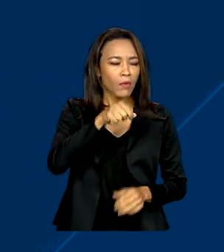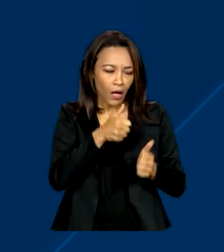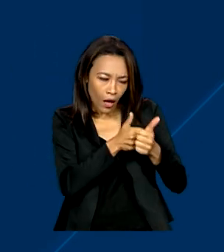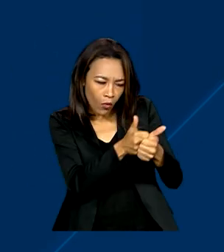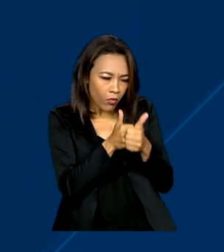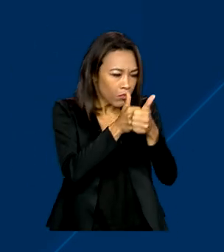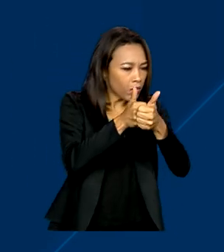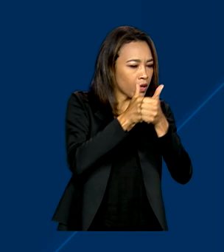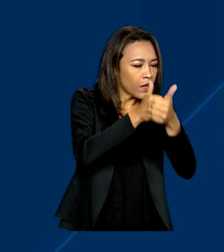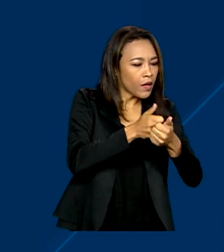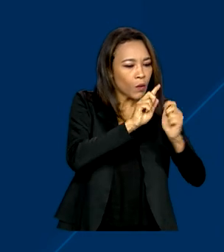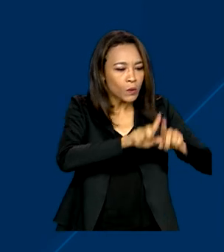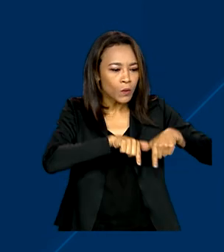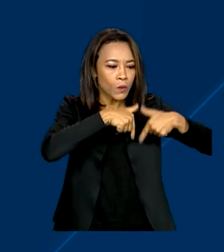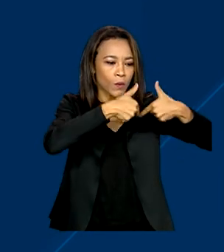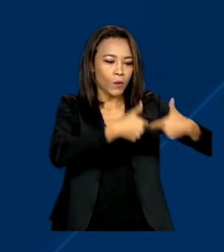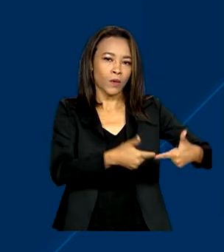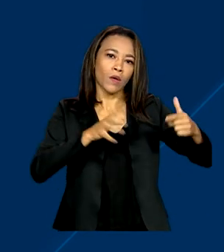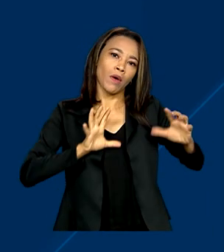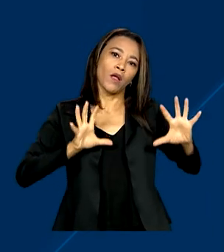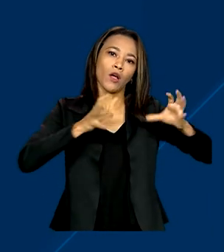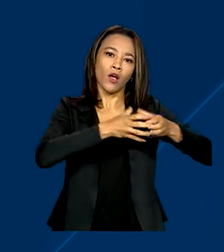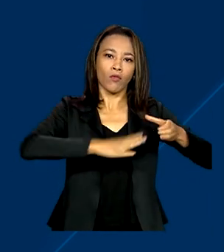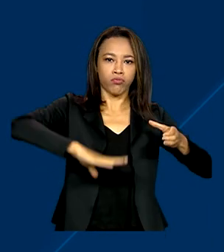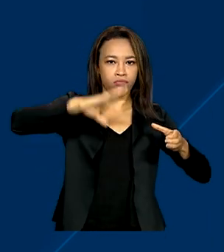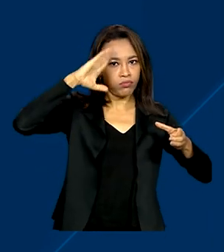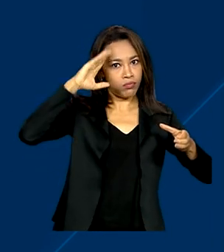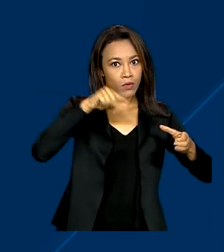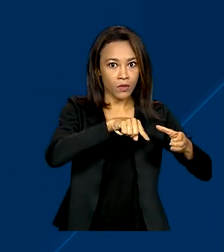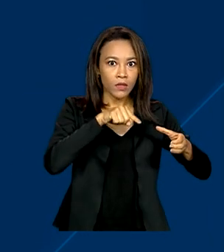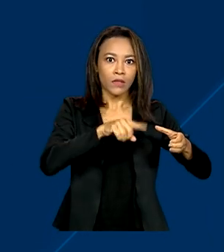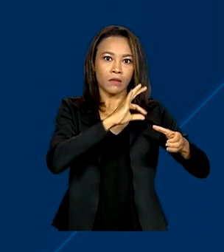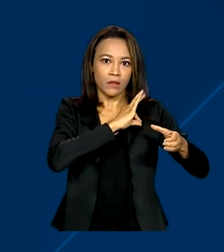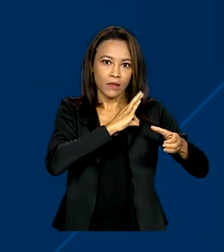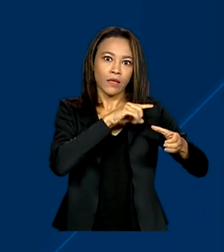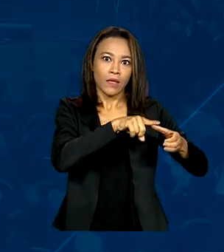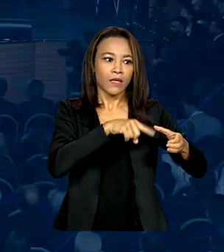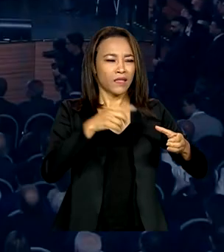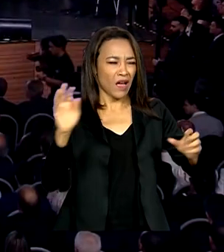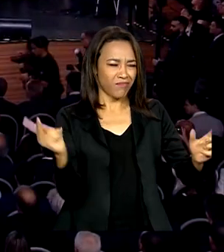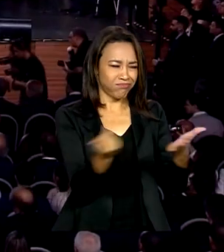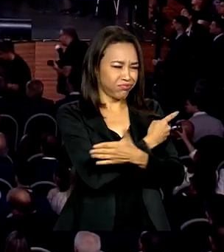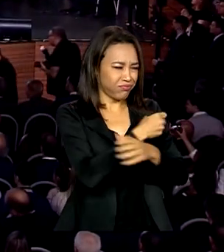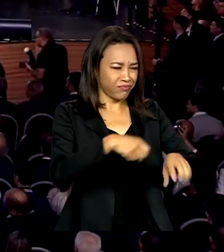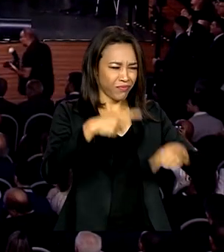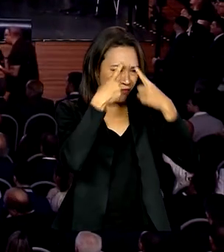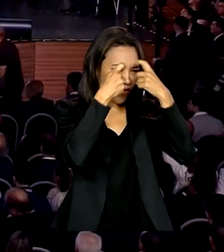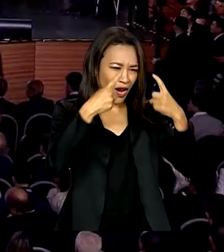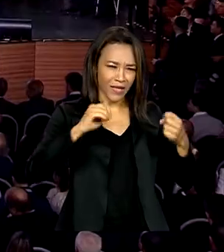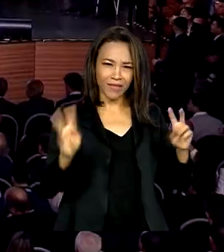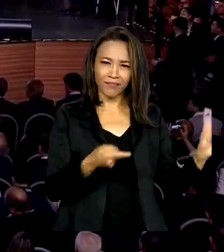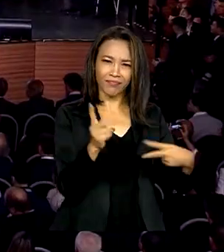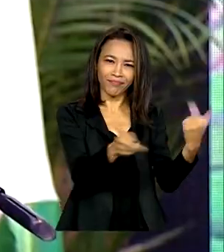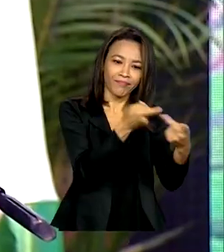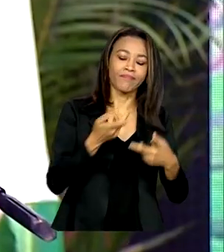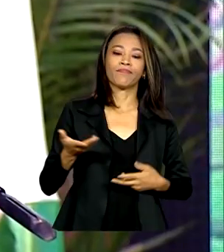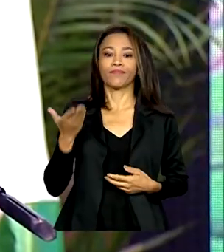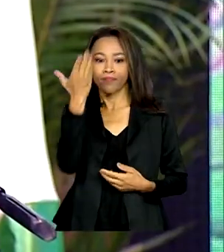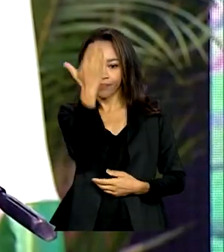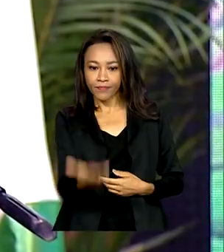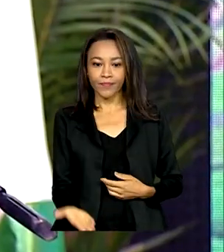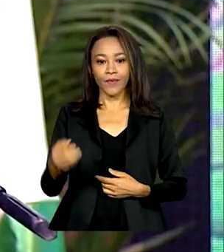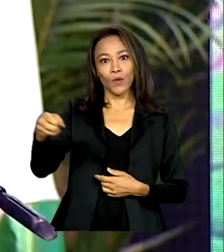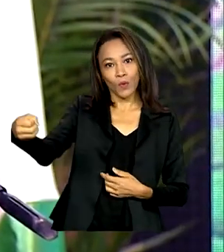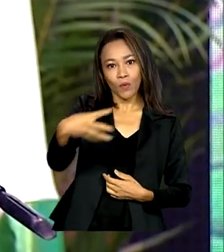perto o trabalho da Força Nacional no Estado, que enfrenta uma onda de violência. Na posse do diretor brasileiro de Itaipu,